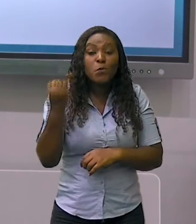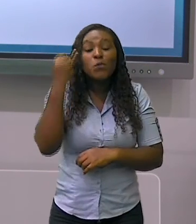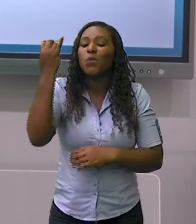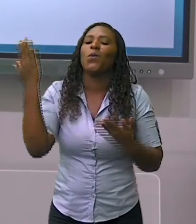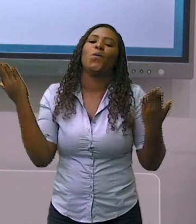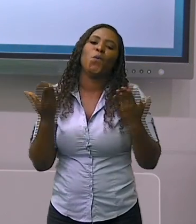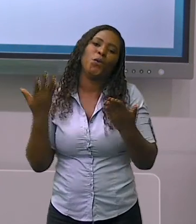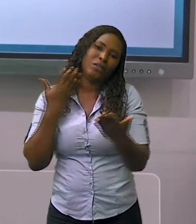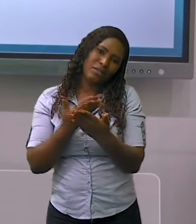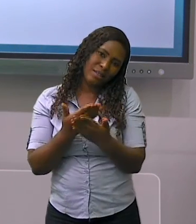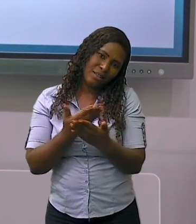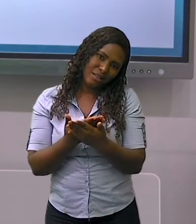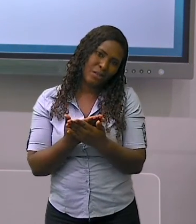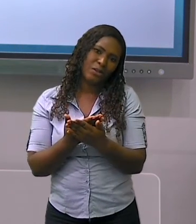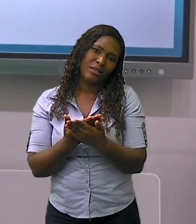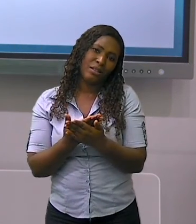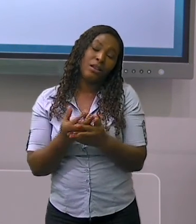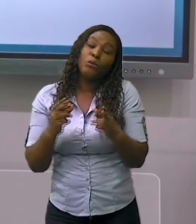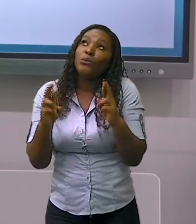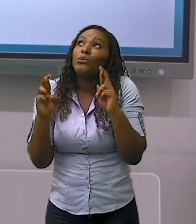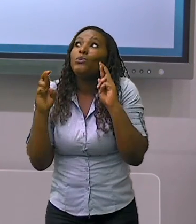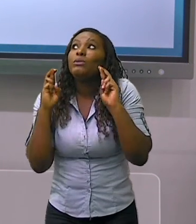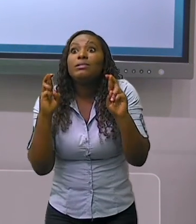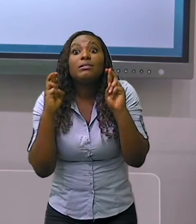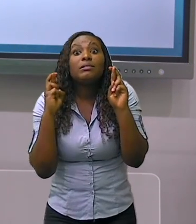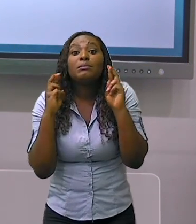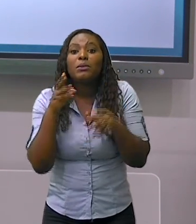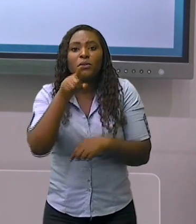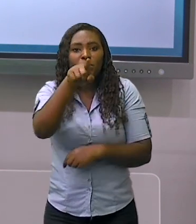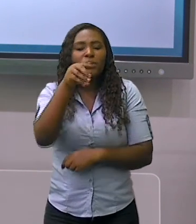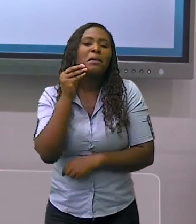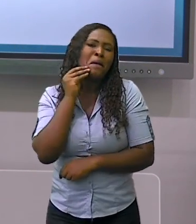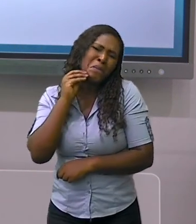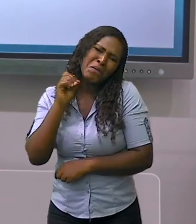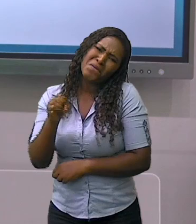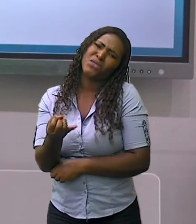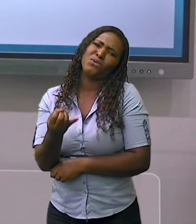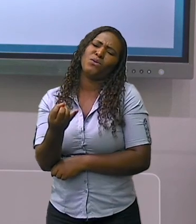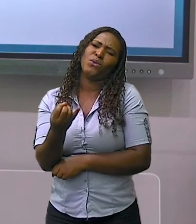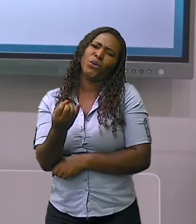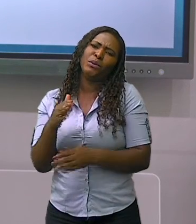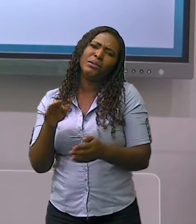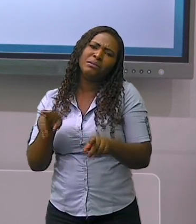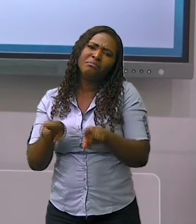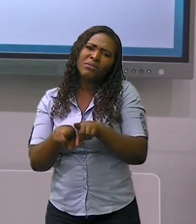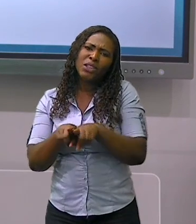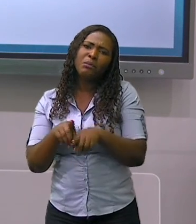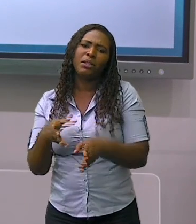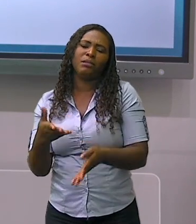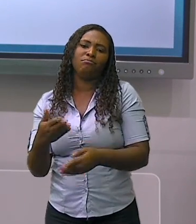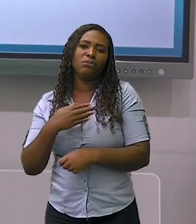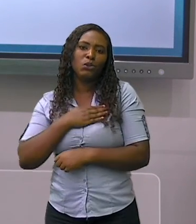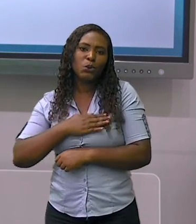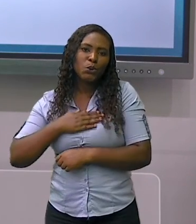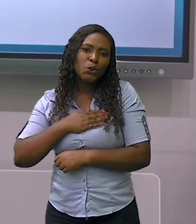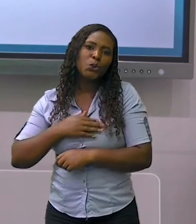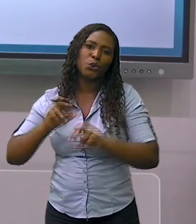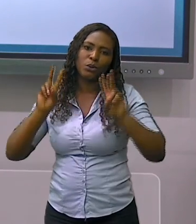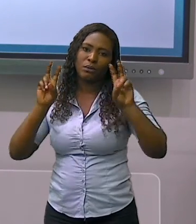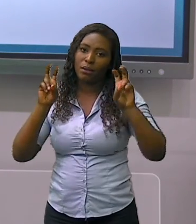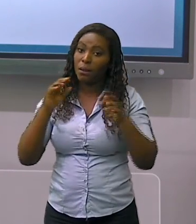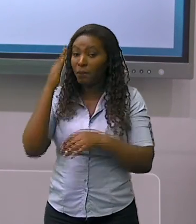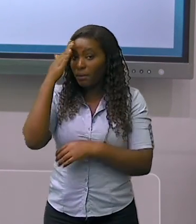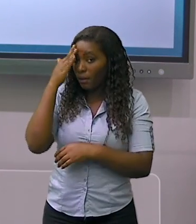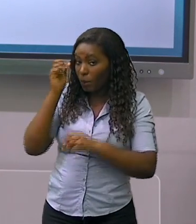nossa aula de hoje. Eu espero que tenham aproveitado, compreendido sobre estes assuntos e deixo por